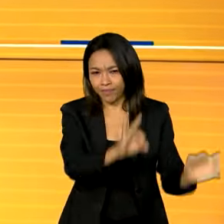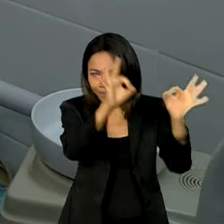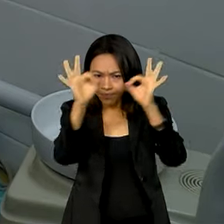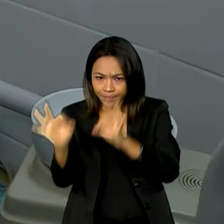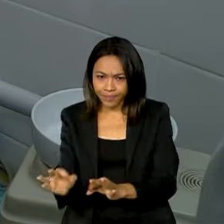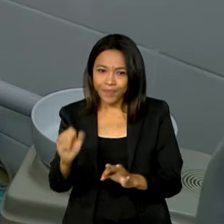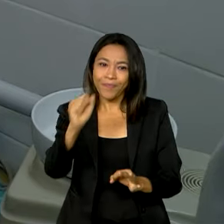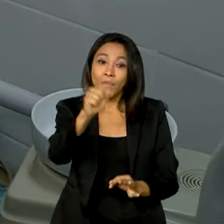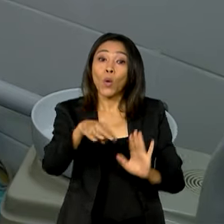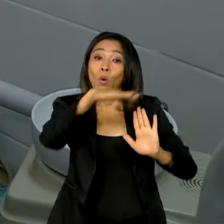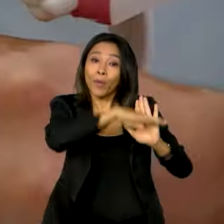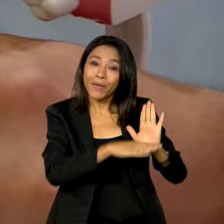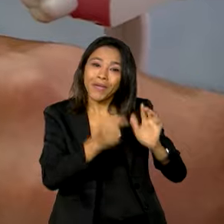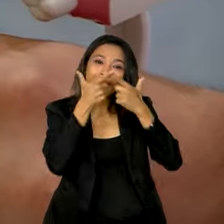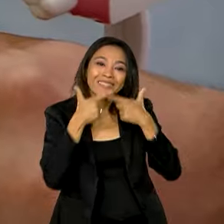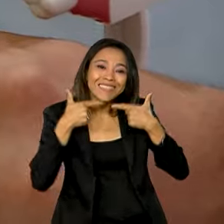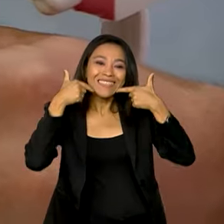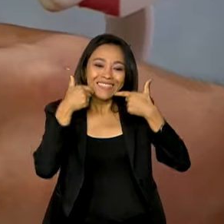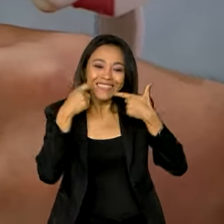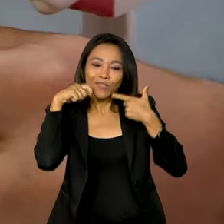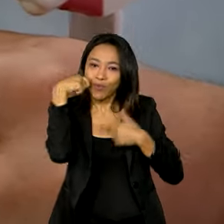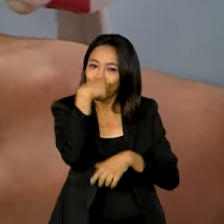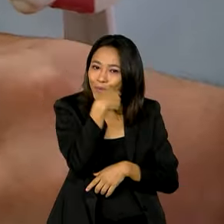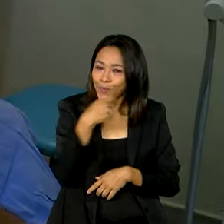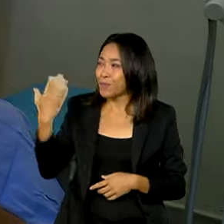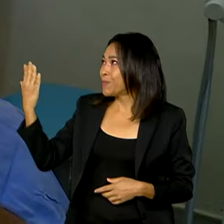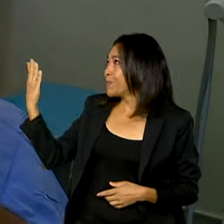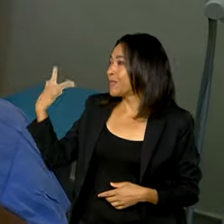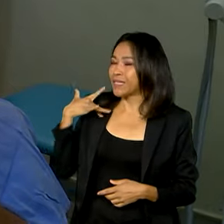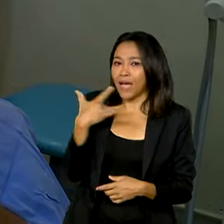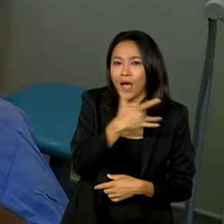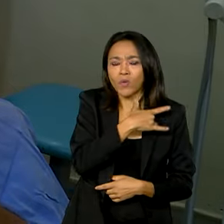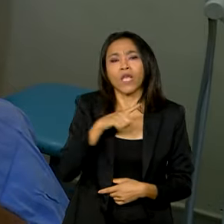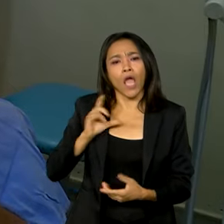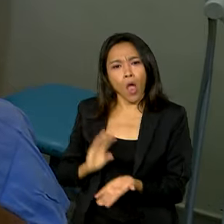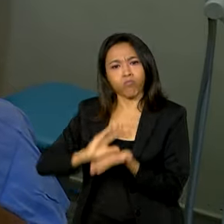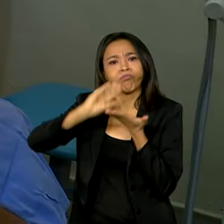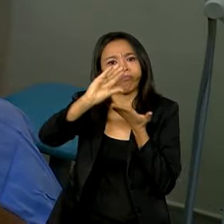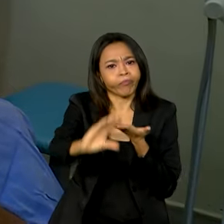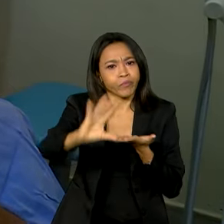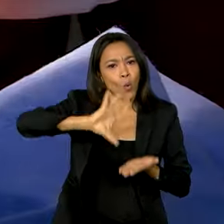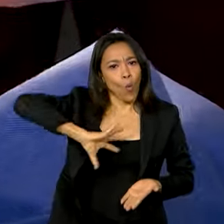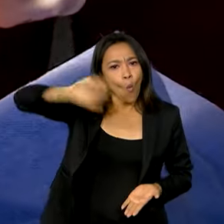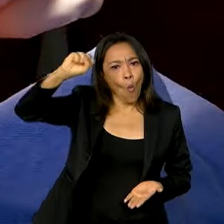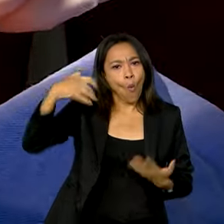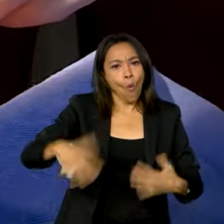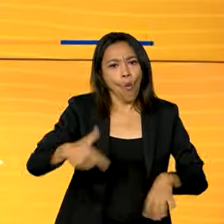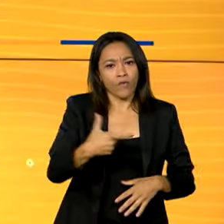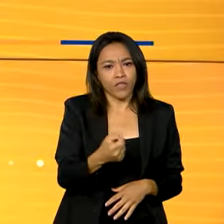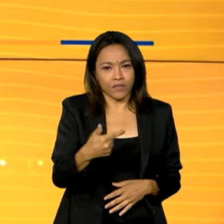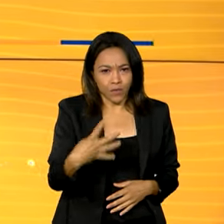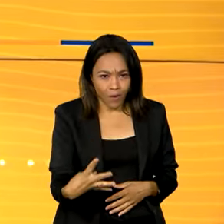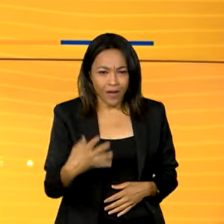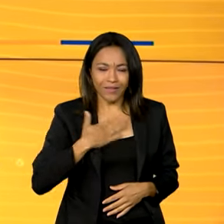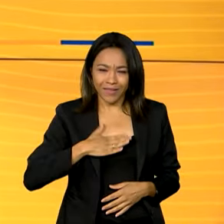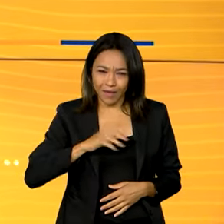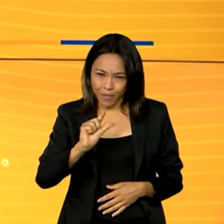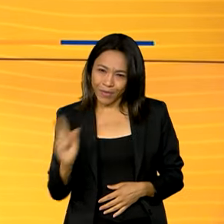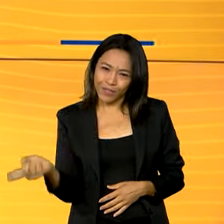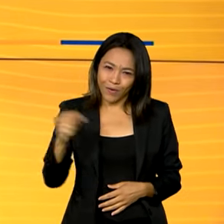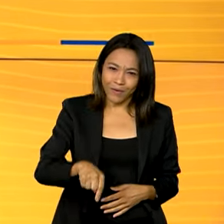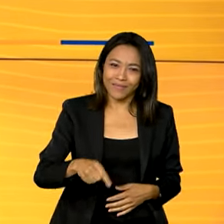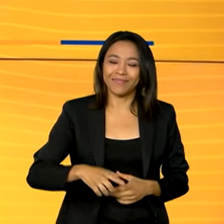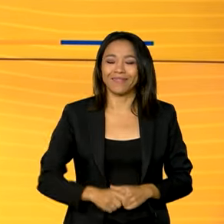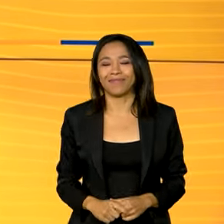Brasil Sorridente, programa voltado para a saúde bucal, recebe investimento recorde em 2024. A gente volta